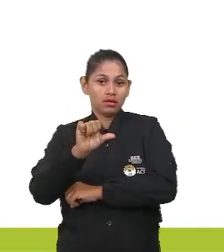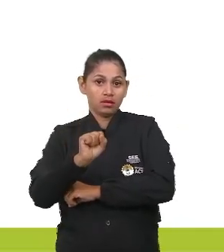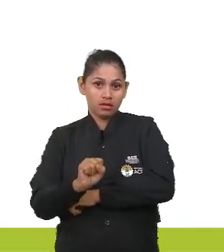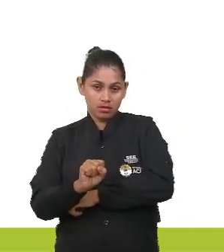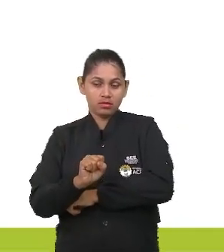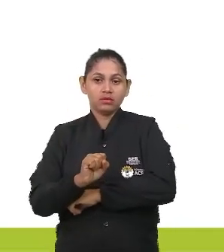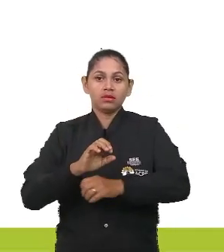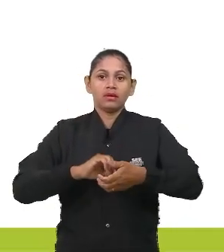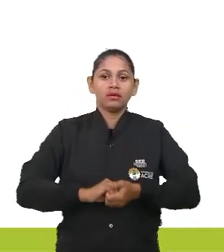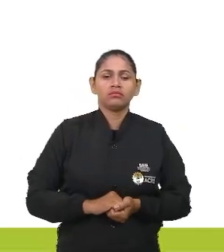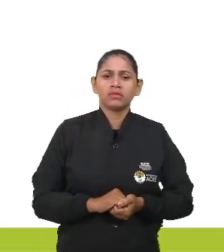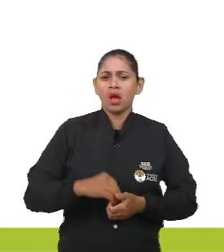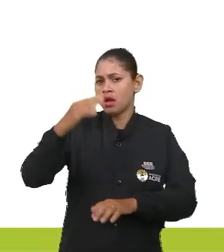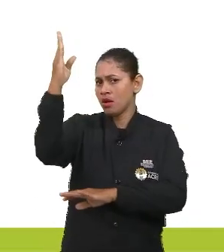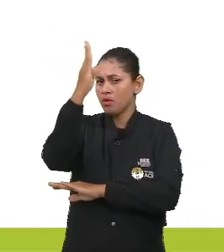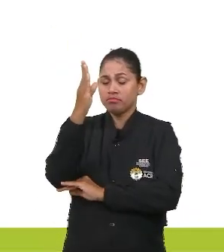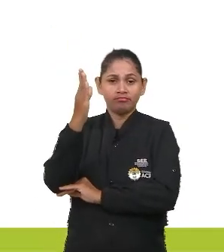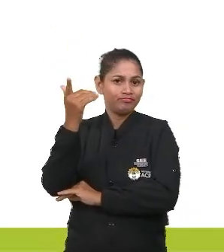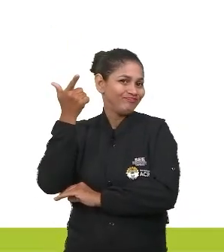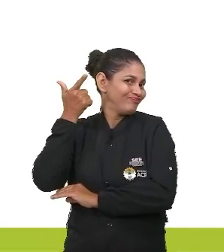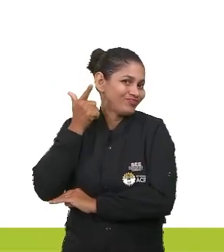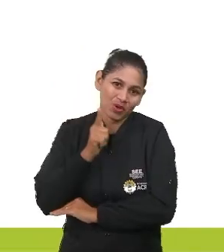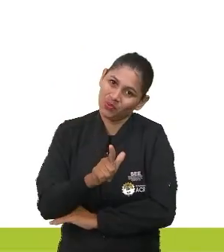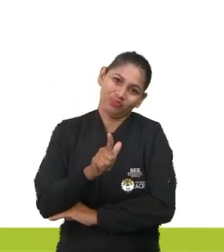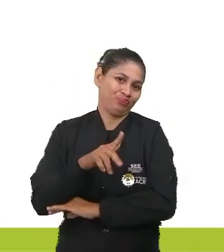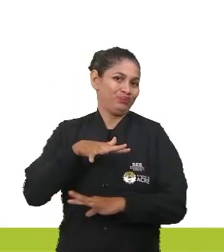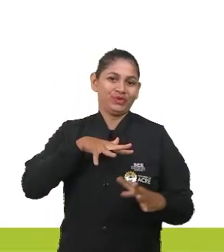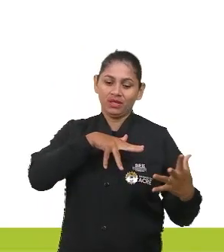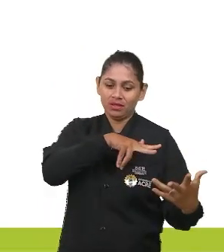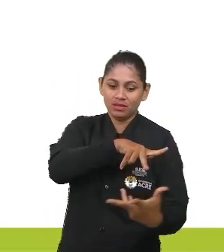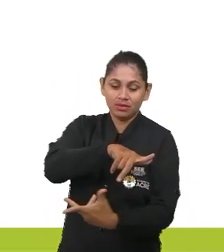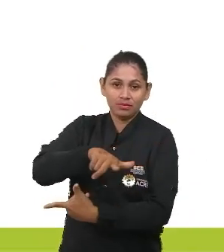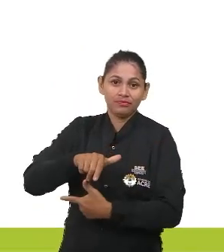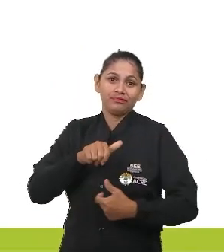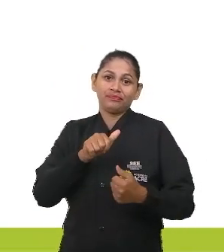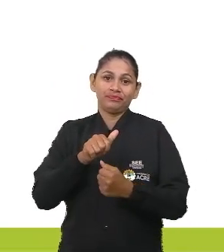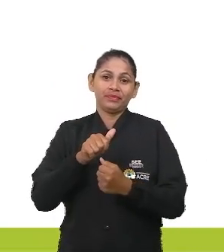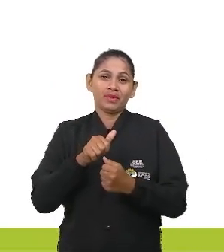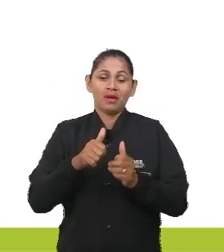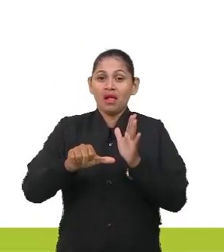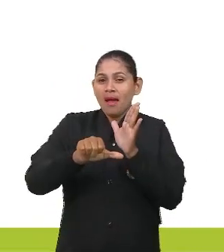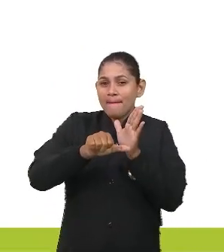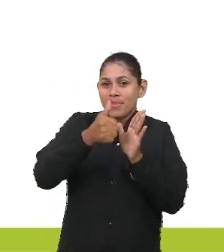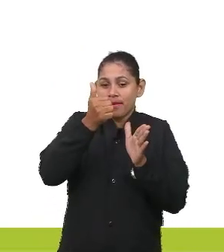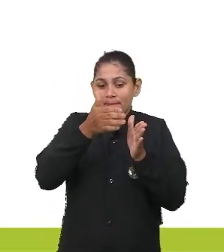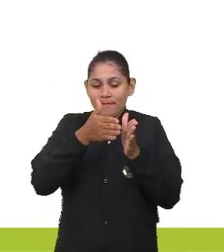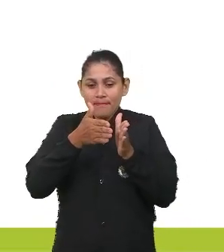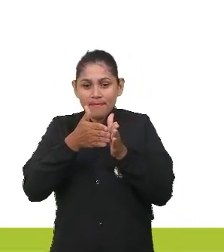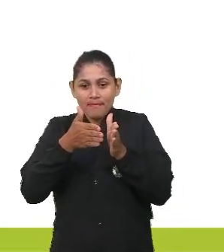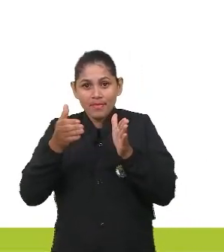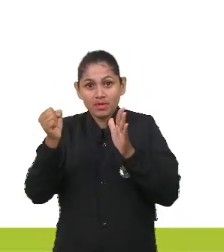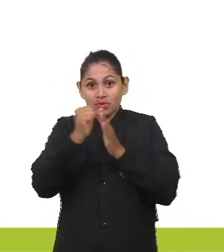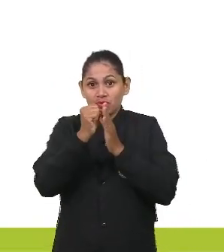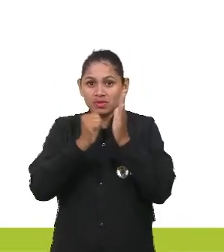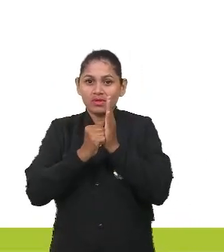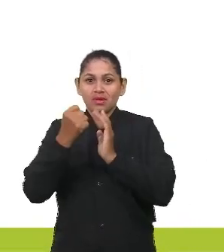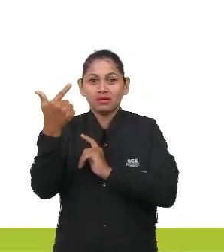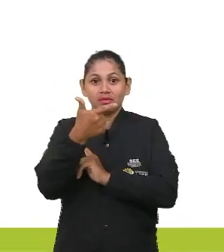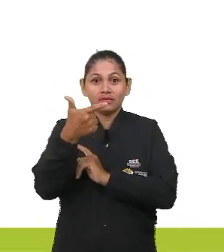O Brasil não vai conseguir universalizar o saneamento básico na primeira metade do século 21.